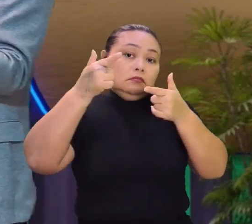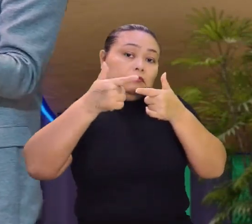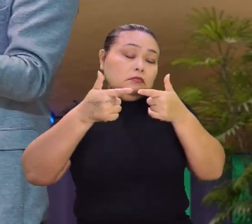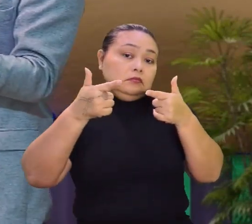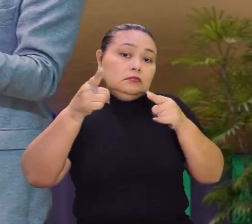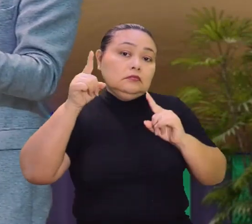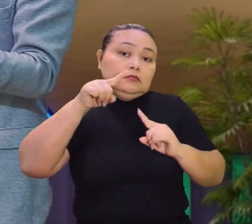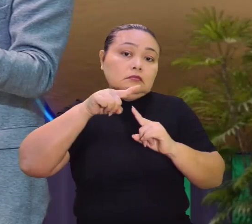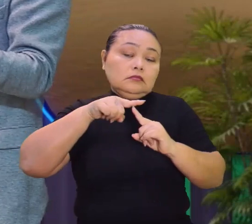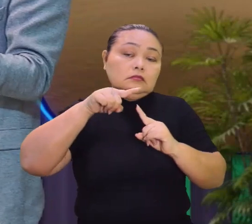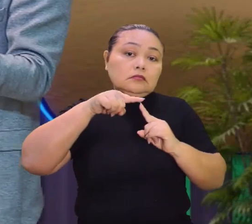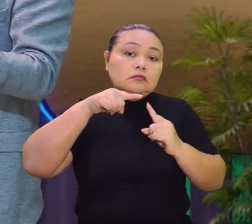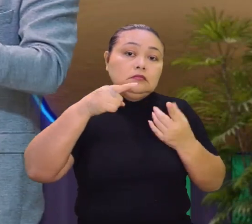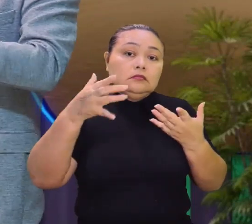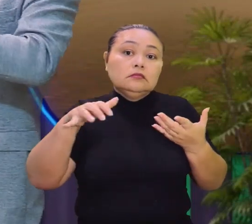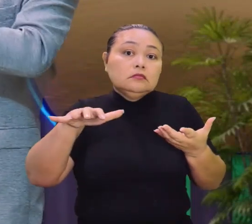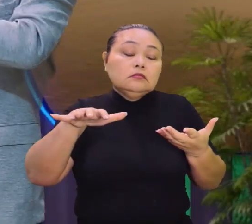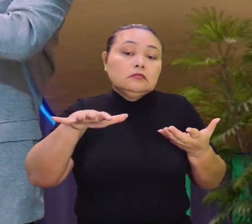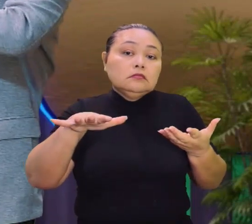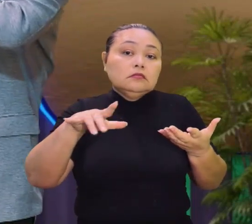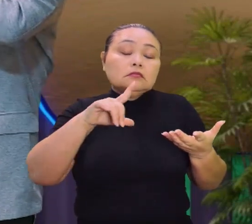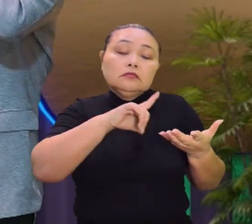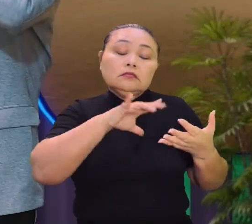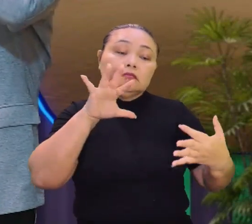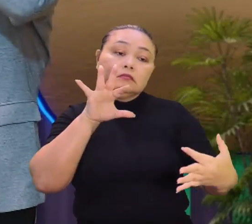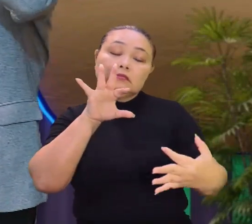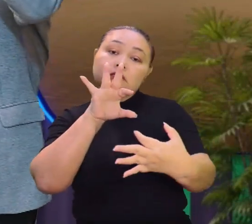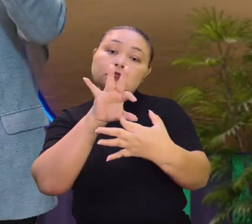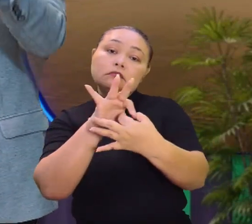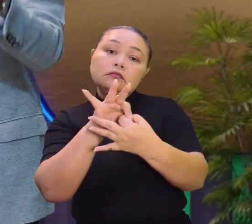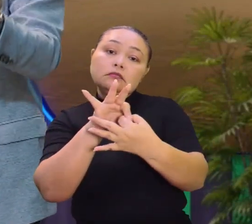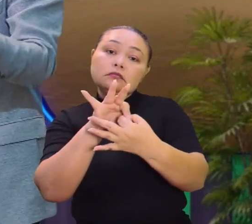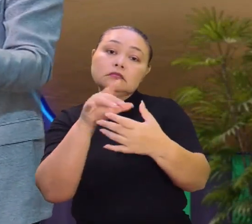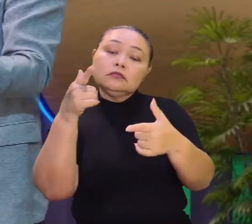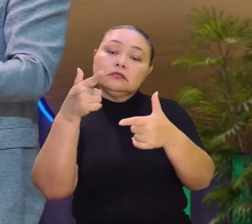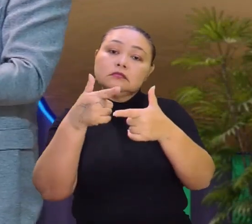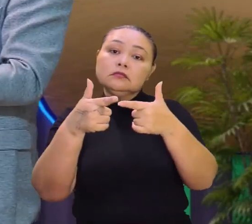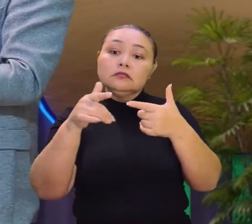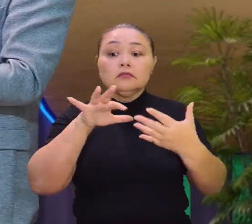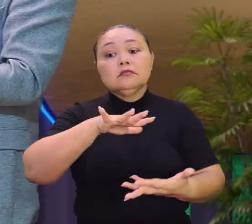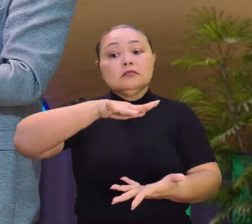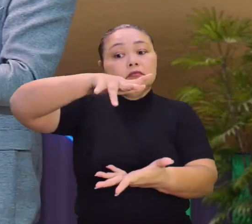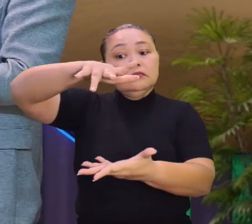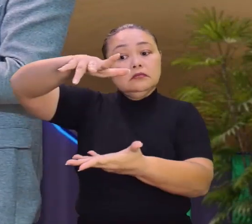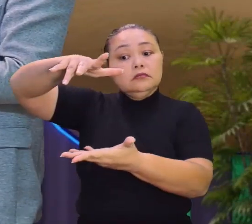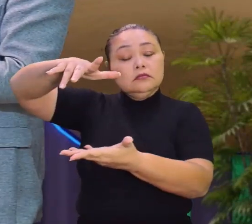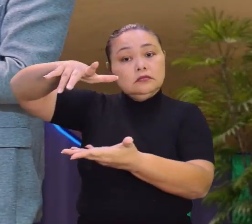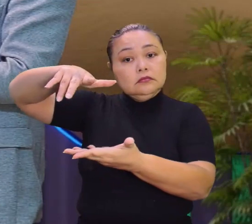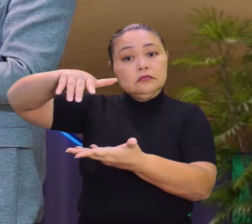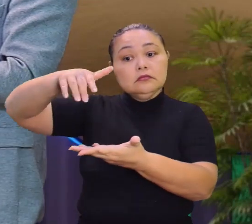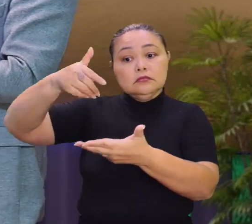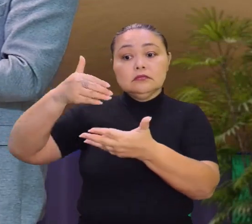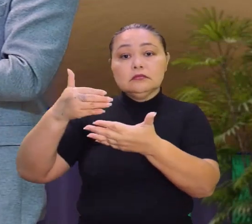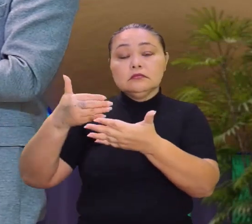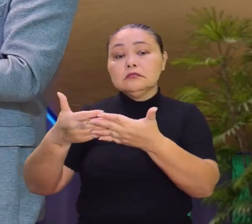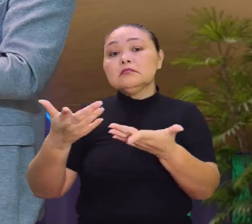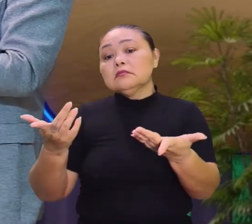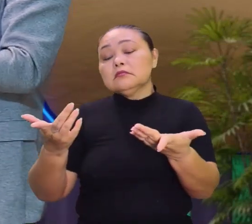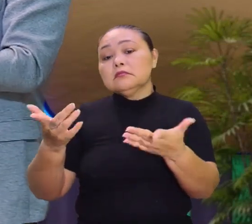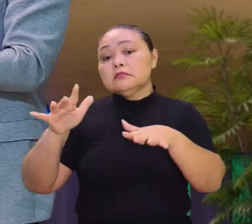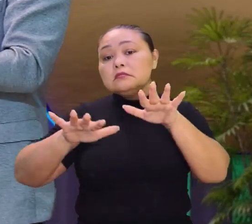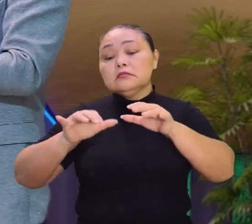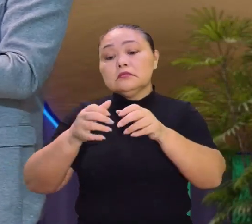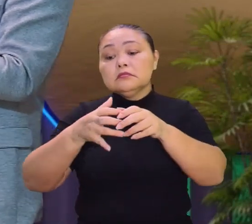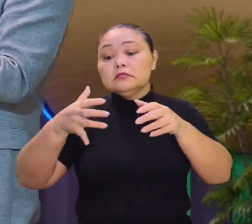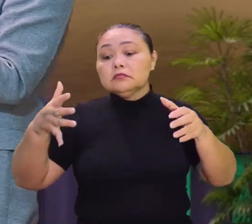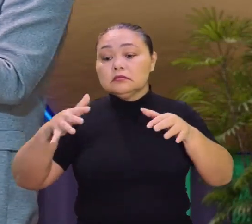o tipo de situação, tem a ver com o impacto que será global. Muito bem. Não é isso? Exato. Uma